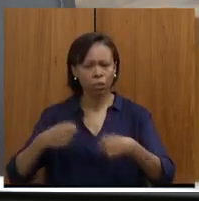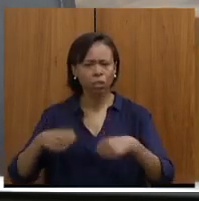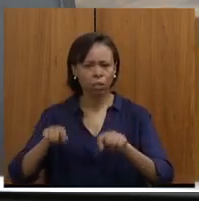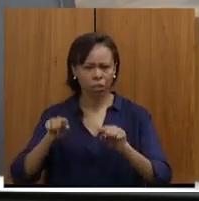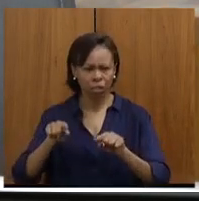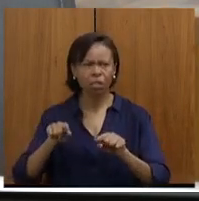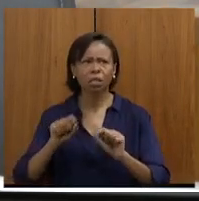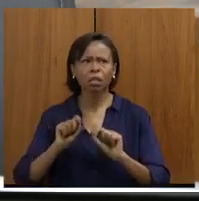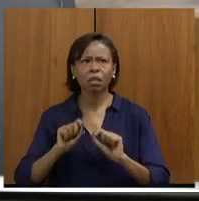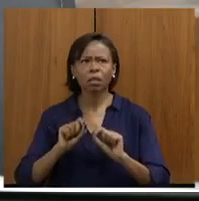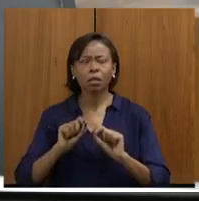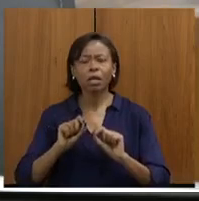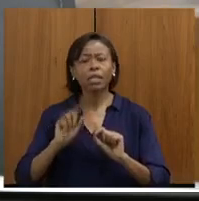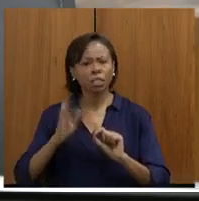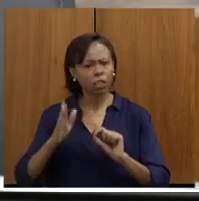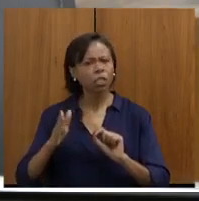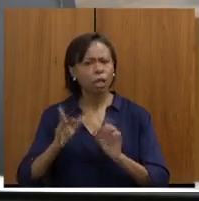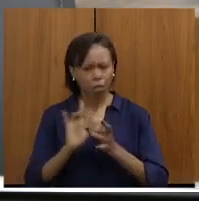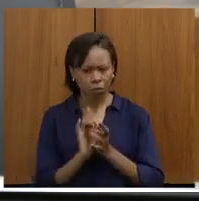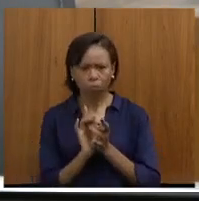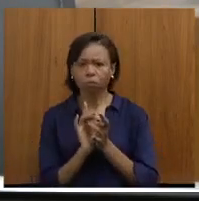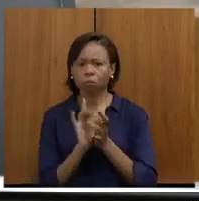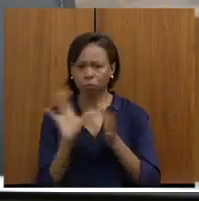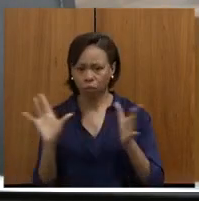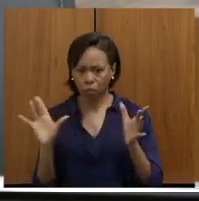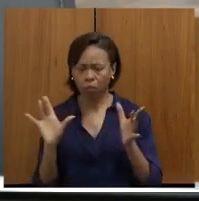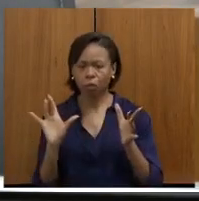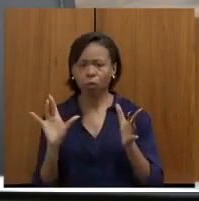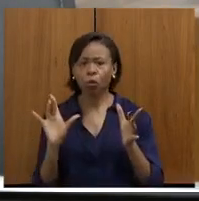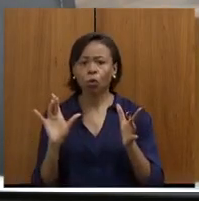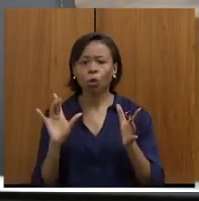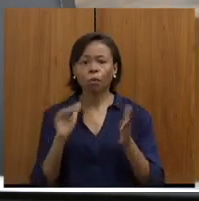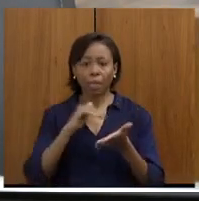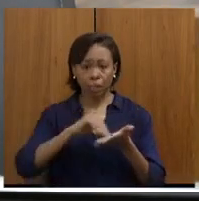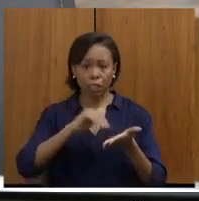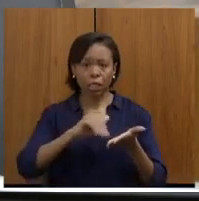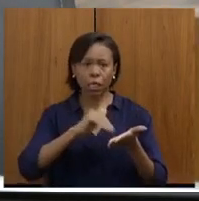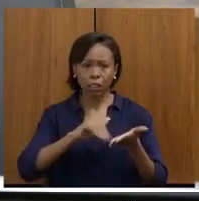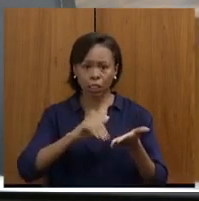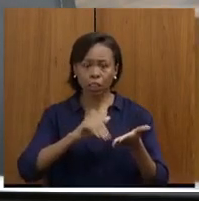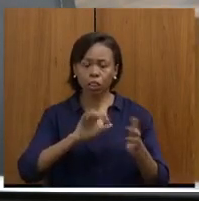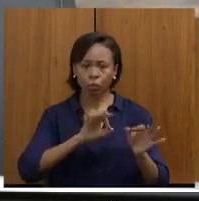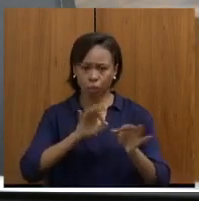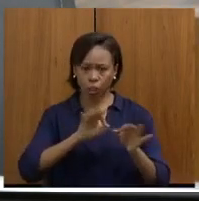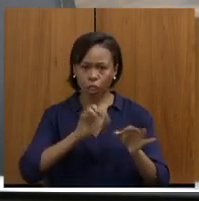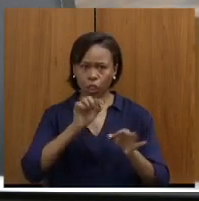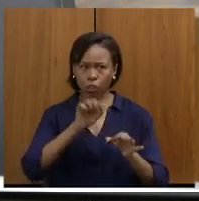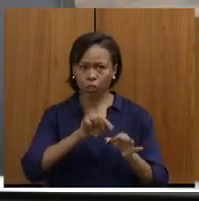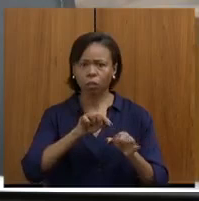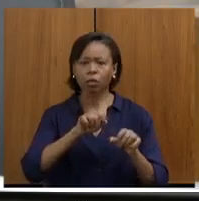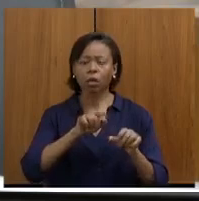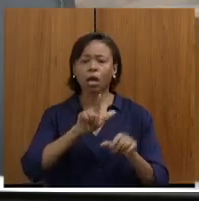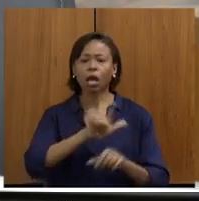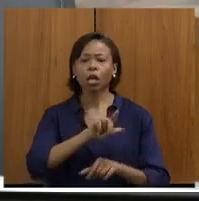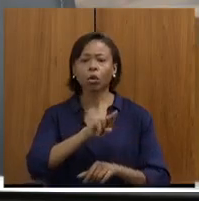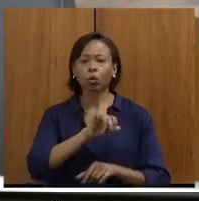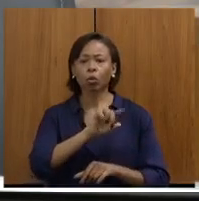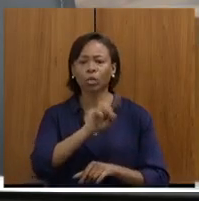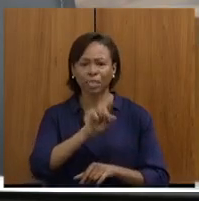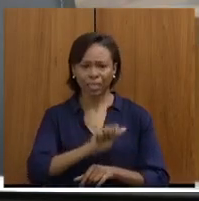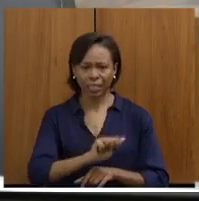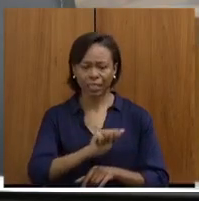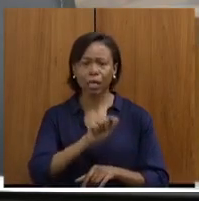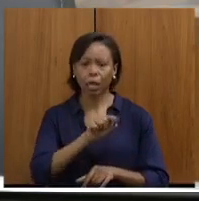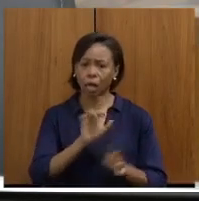e até foi liberada pela Secretaria de Planejamento, a secretária Luísa Barreto,